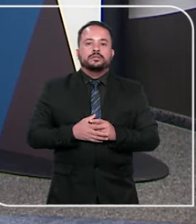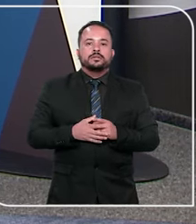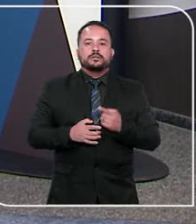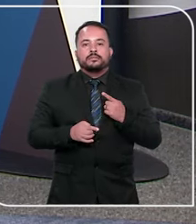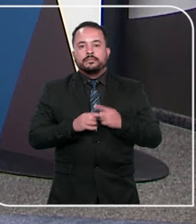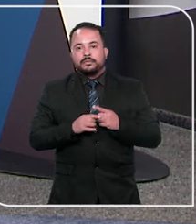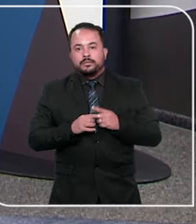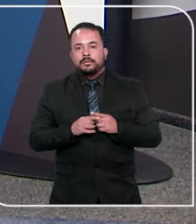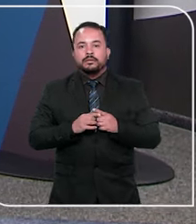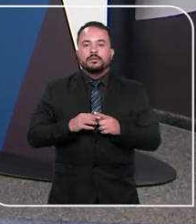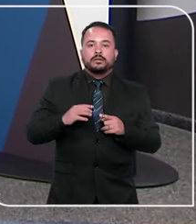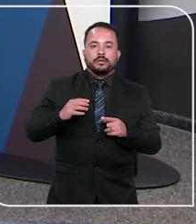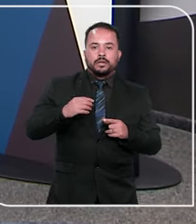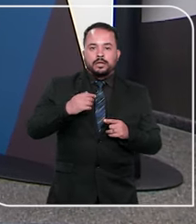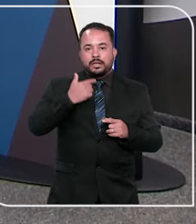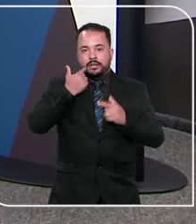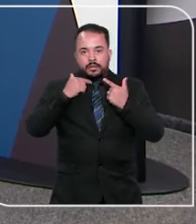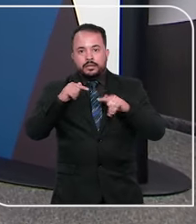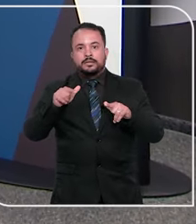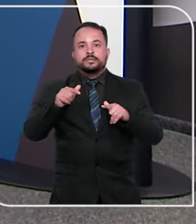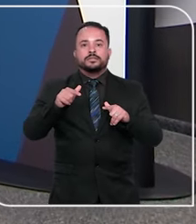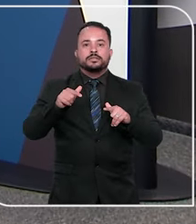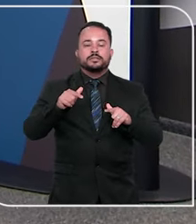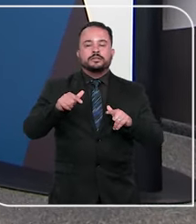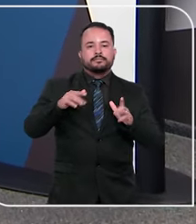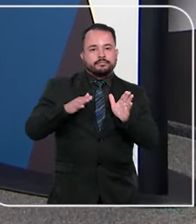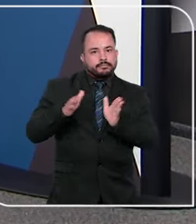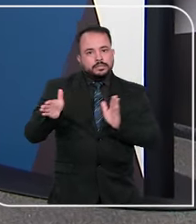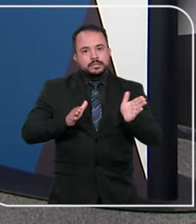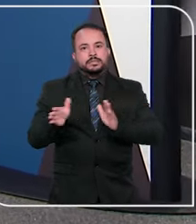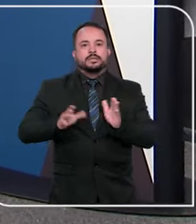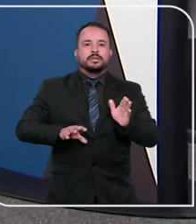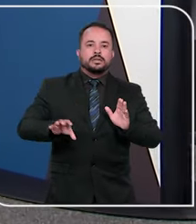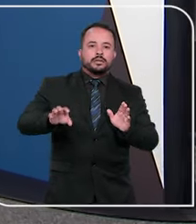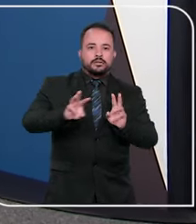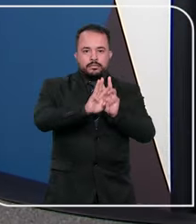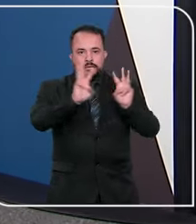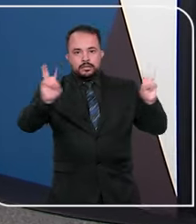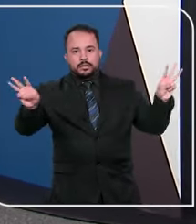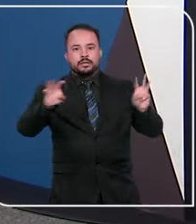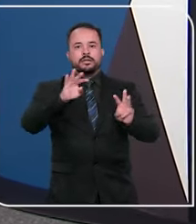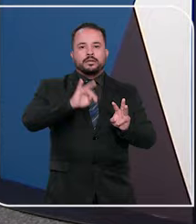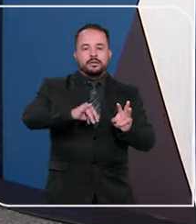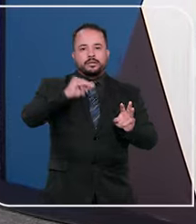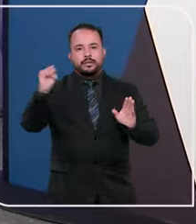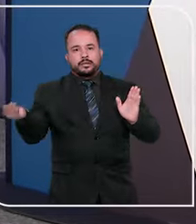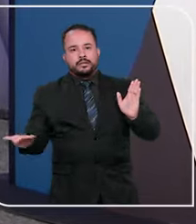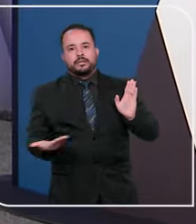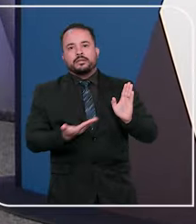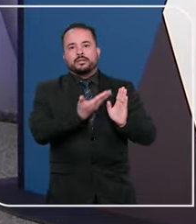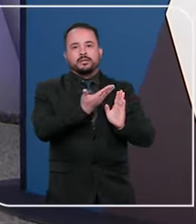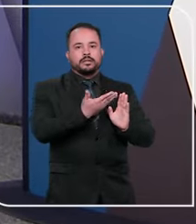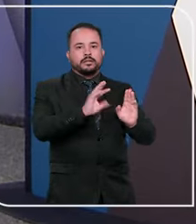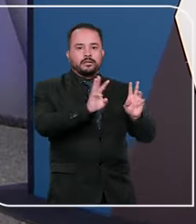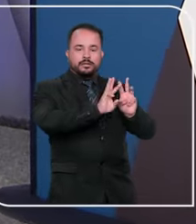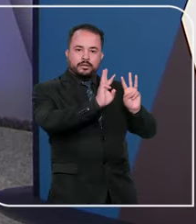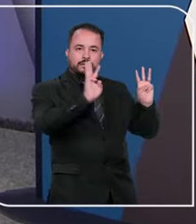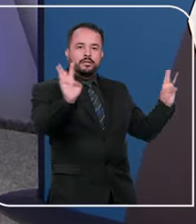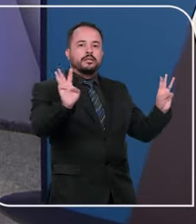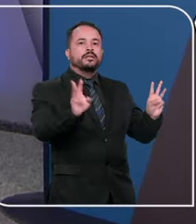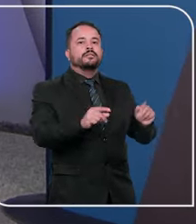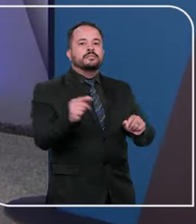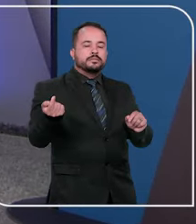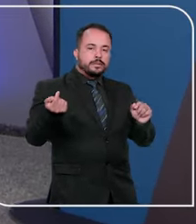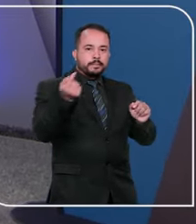A linguagem acessível também está disponível nas reportagens do portal do STJ. Ao acessar algumas